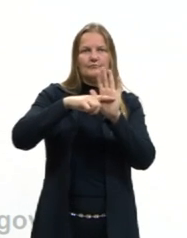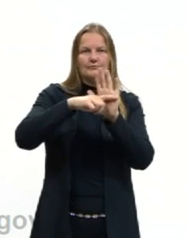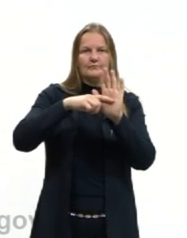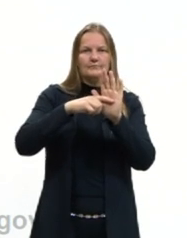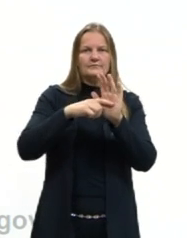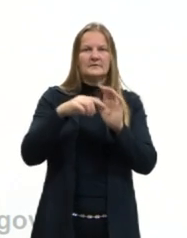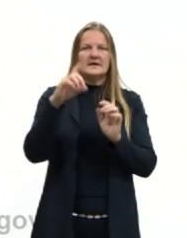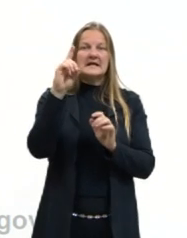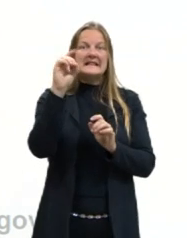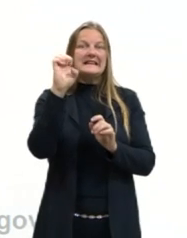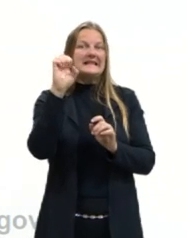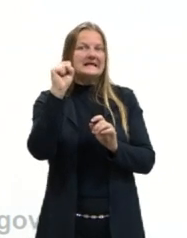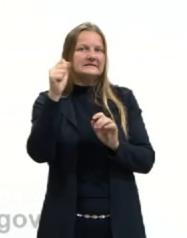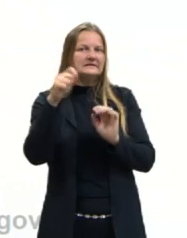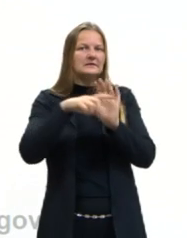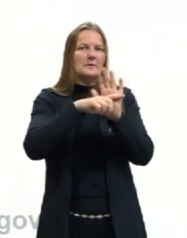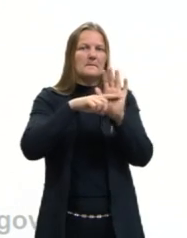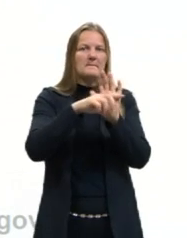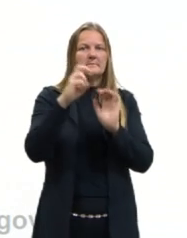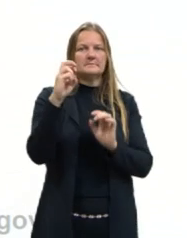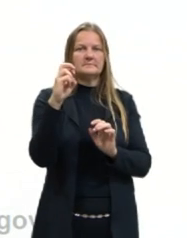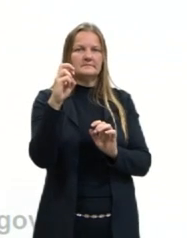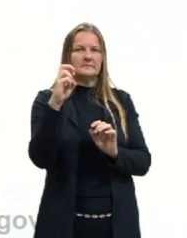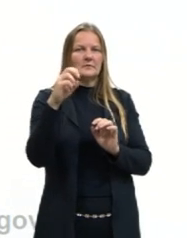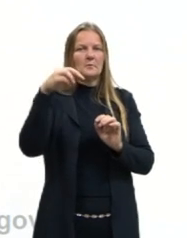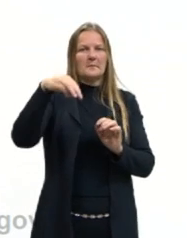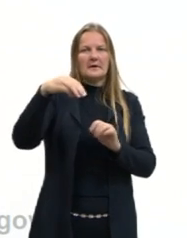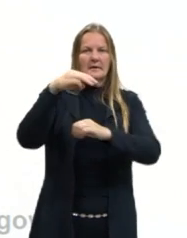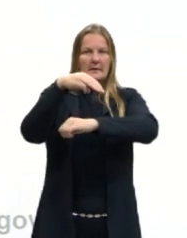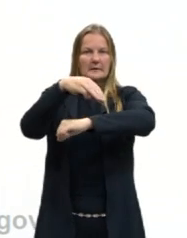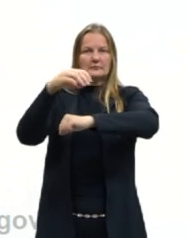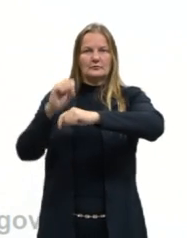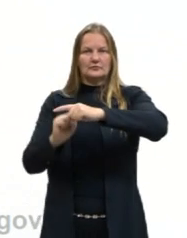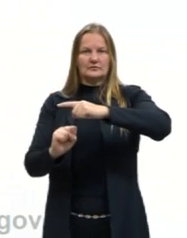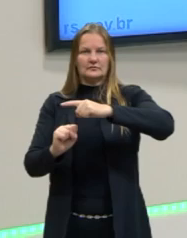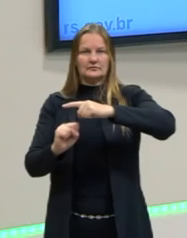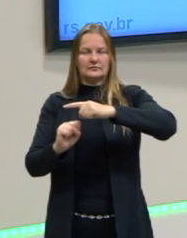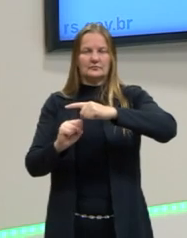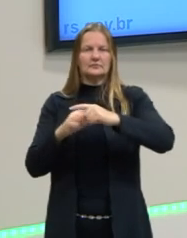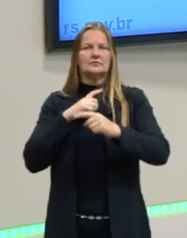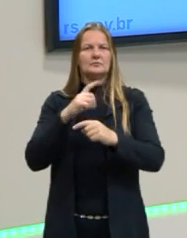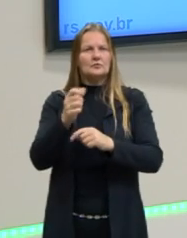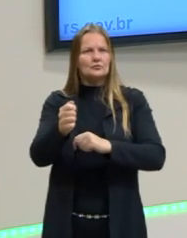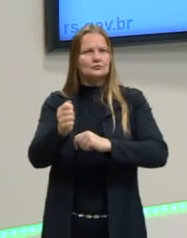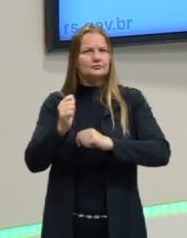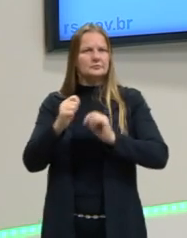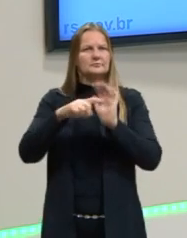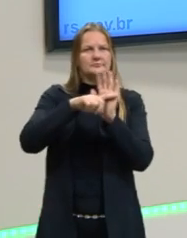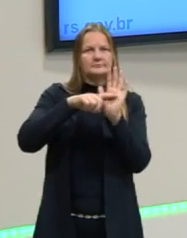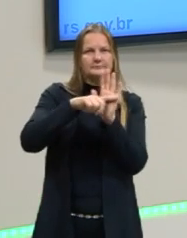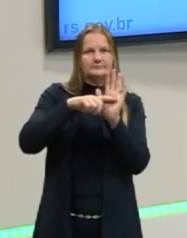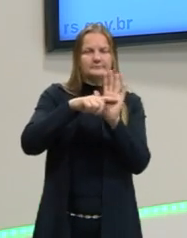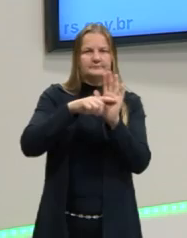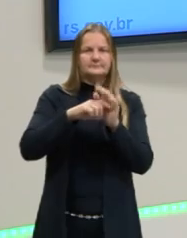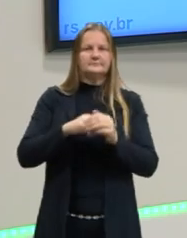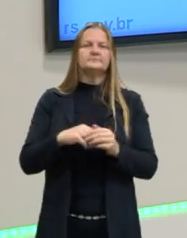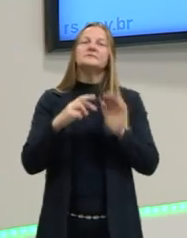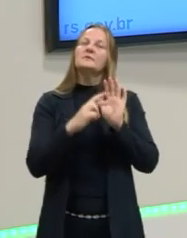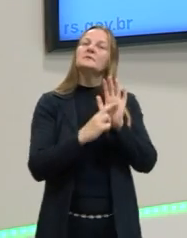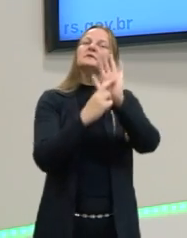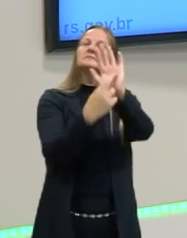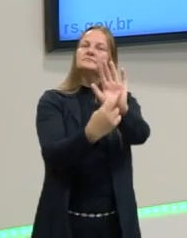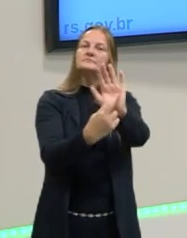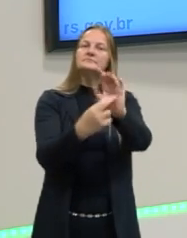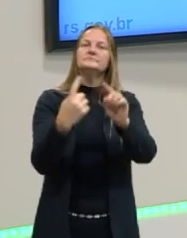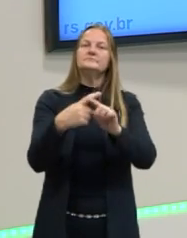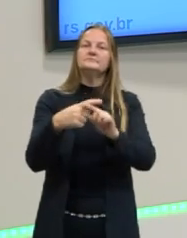se falar desaceleração de 5 metros por segundo ao quadrado, a gente coloca o sinal negativo, para representar que é o